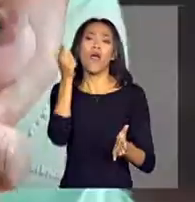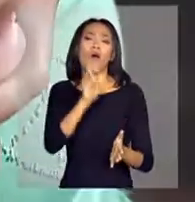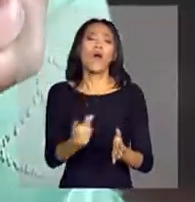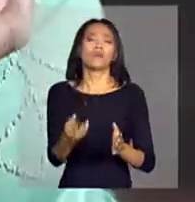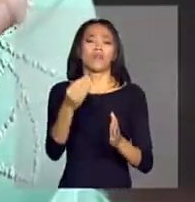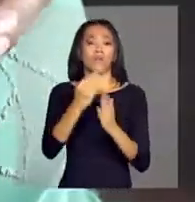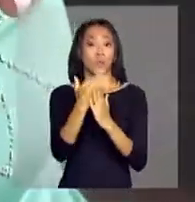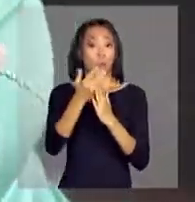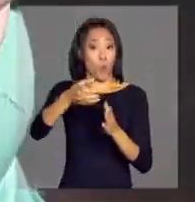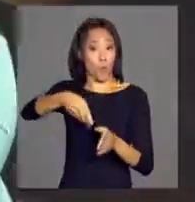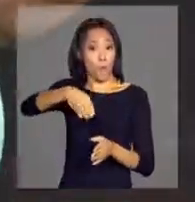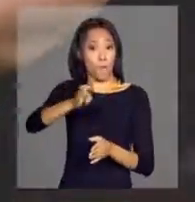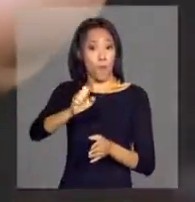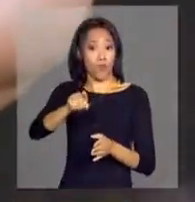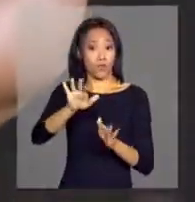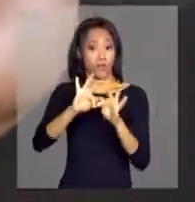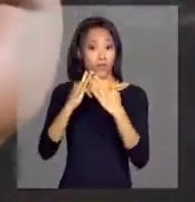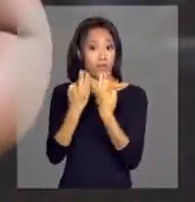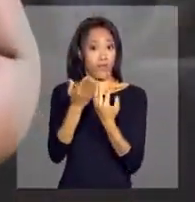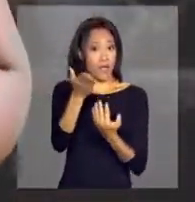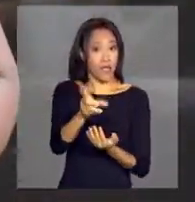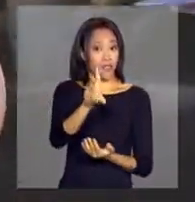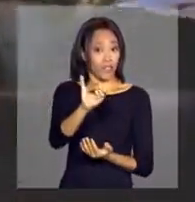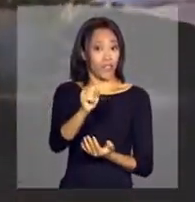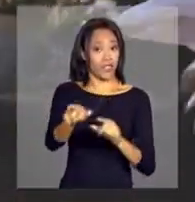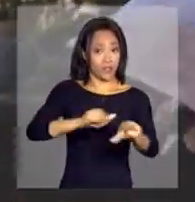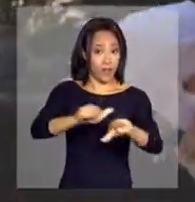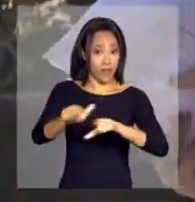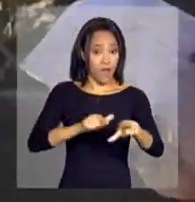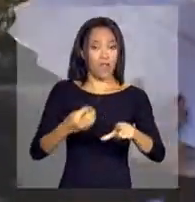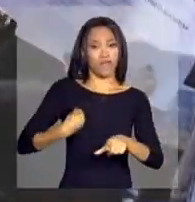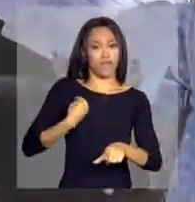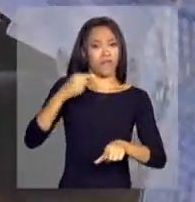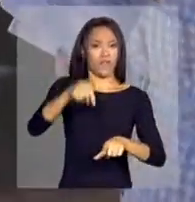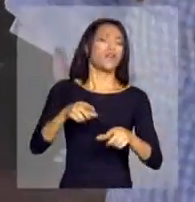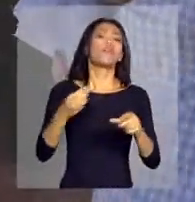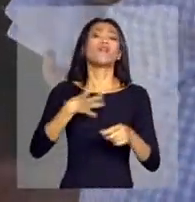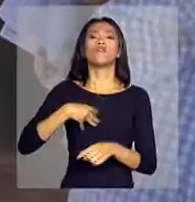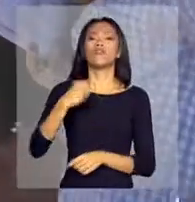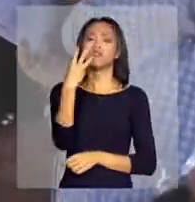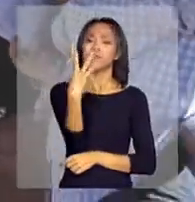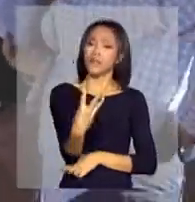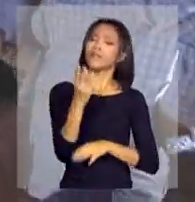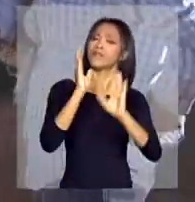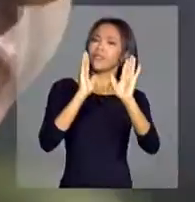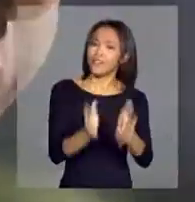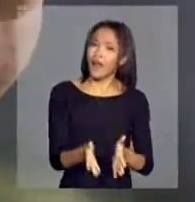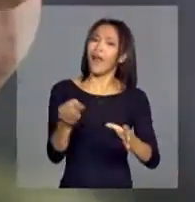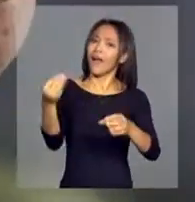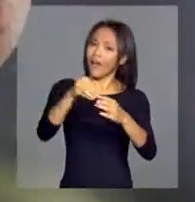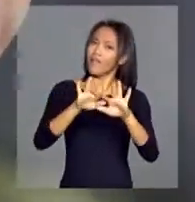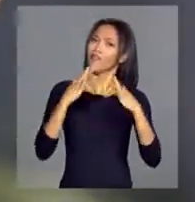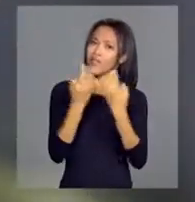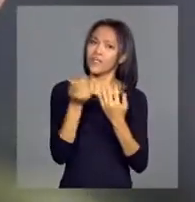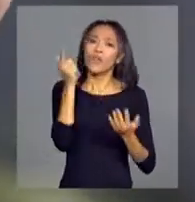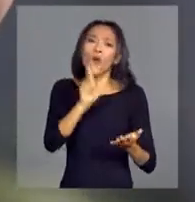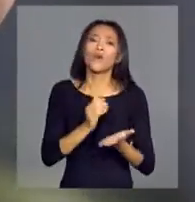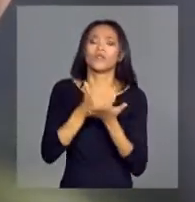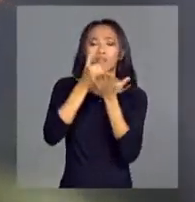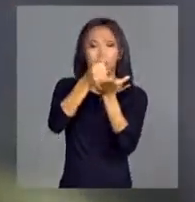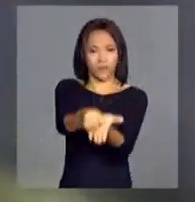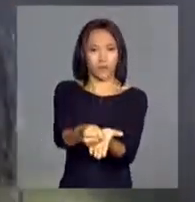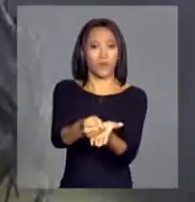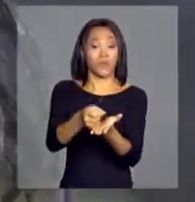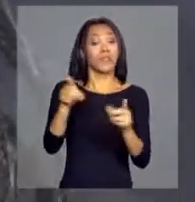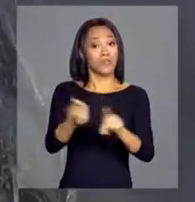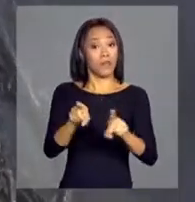Família. A diarista Luzilene, moradora do município, tem três filhos e faz parte das famílias beneficiadas. Além